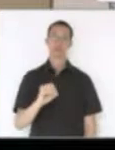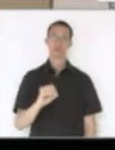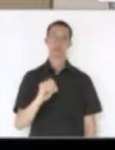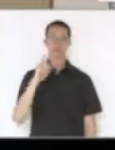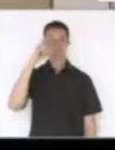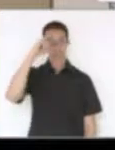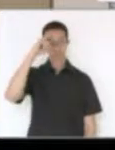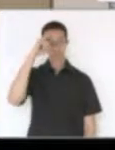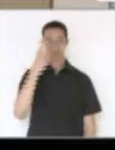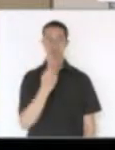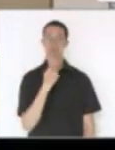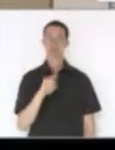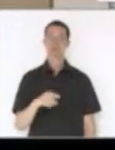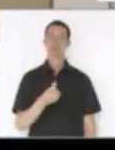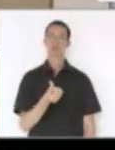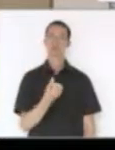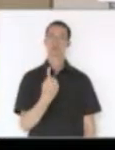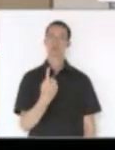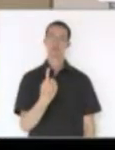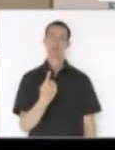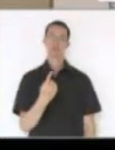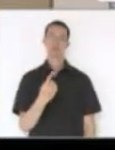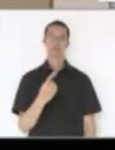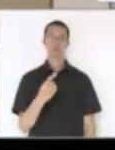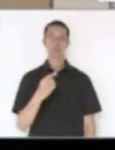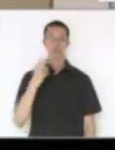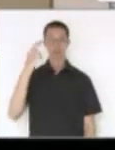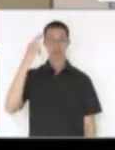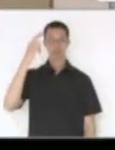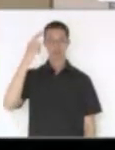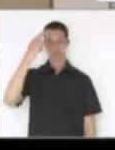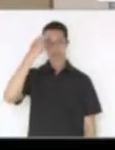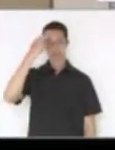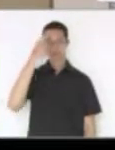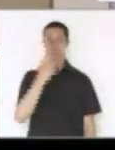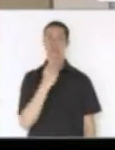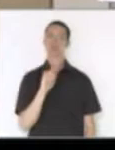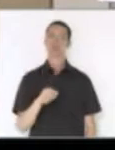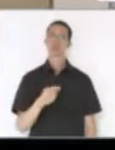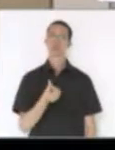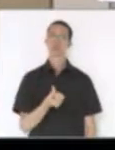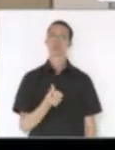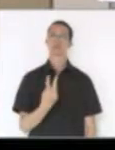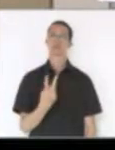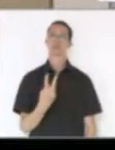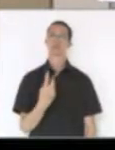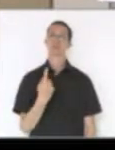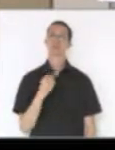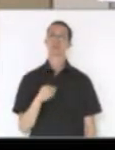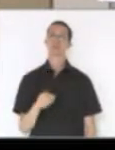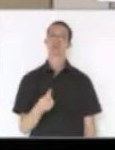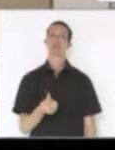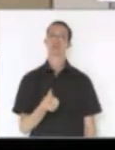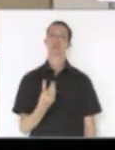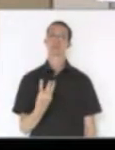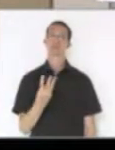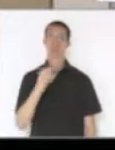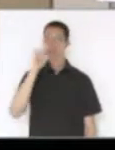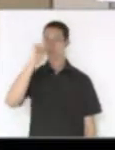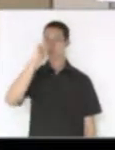1061, deputado Natalino Lázari, requerimentos, 1062 e 1063, deputado João Amin,